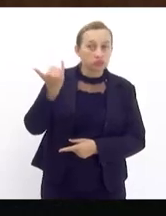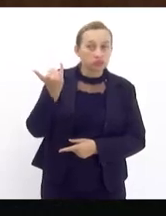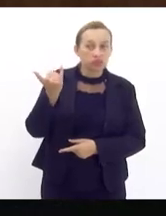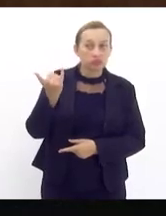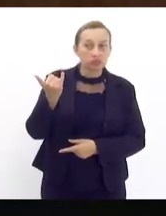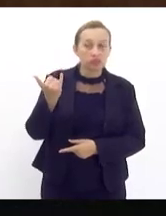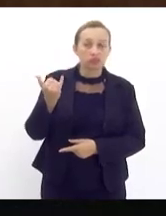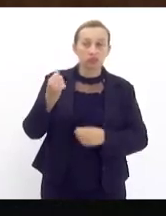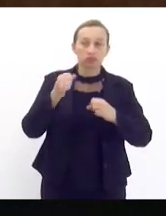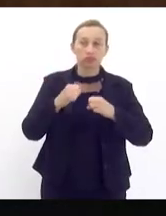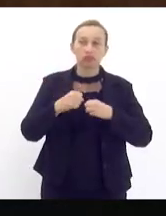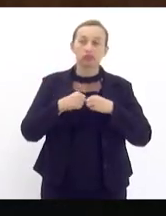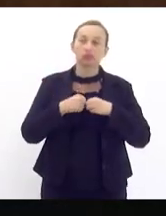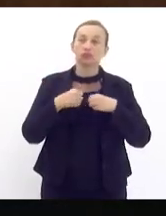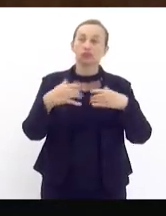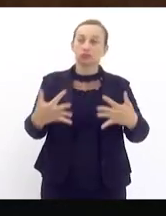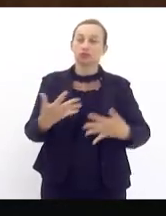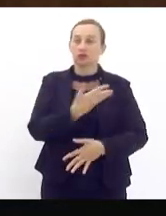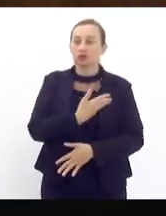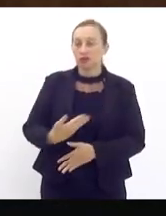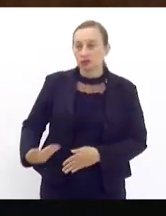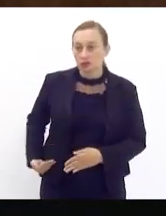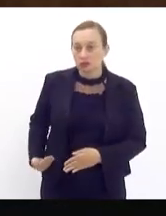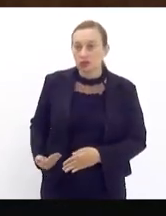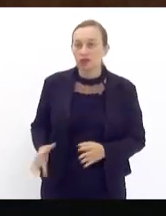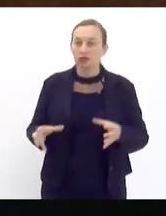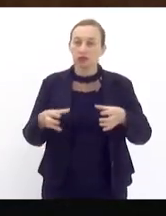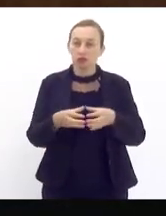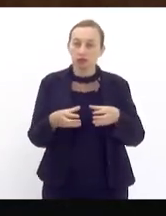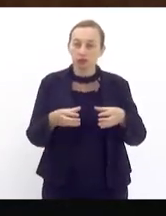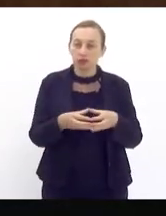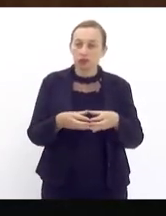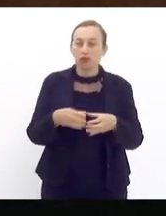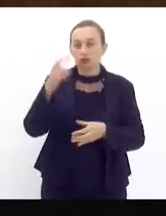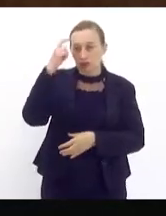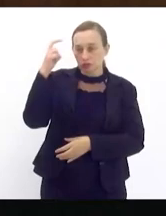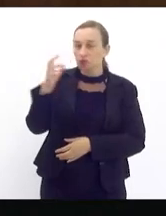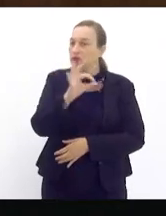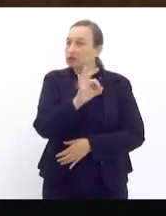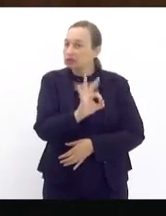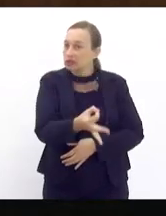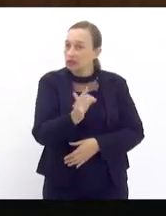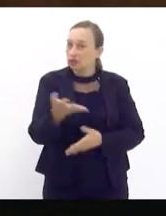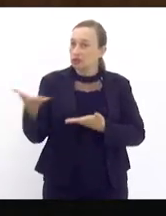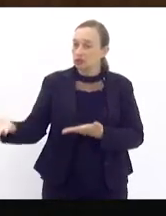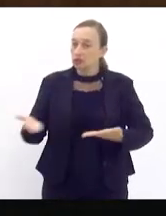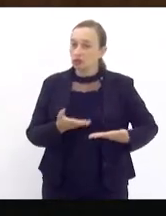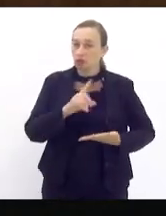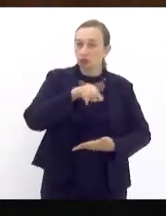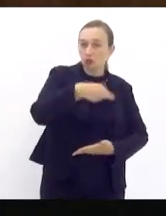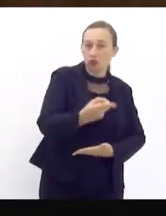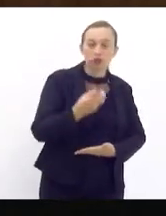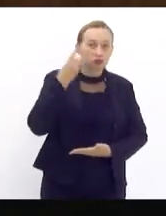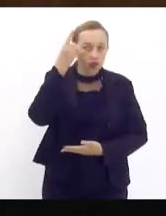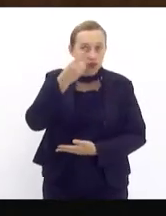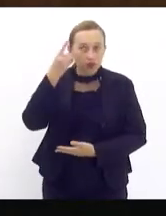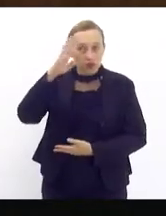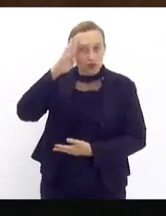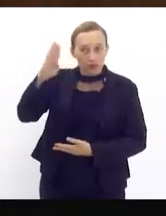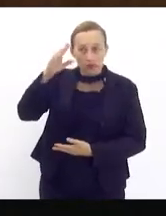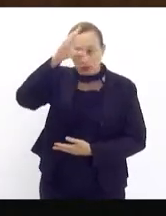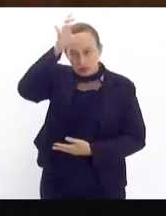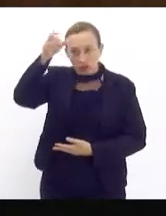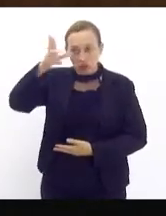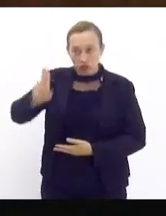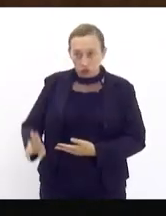fazer audiência pública na Comissão de Cultura, evidentemente, convidando outros deputados e deputadas, principalmente a Tia